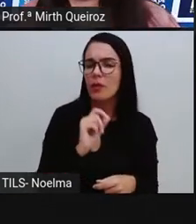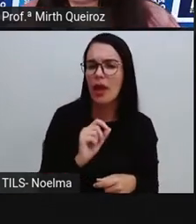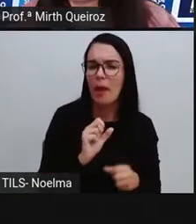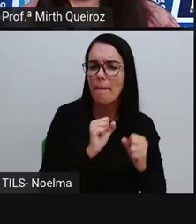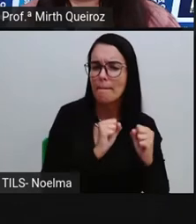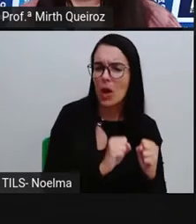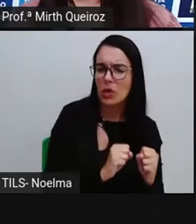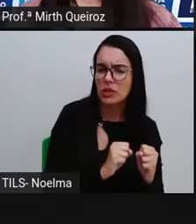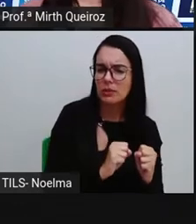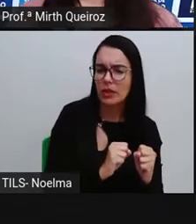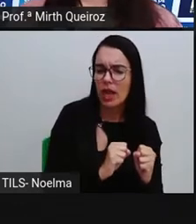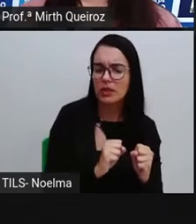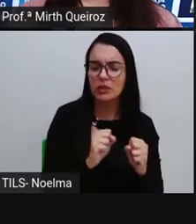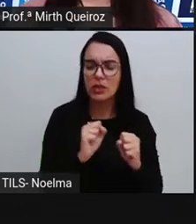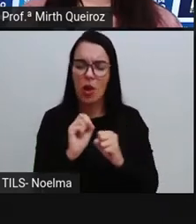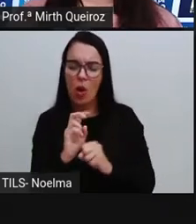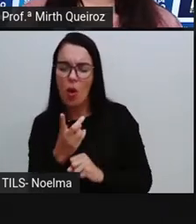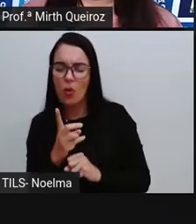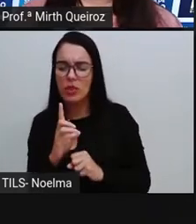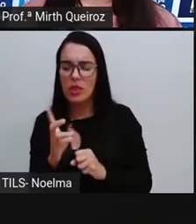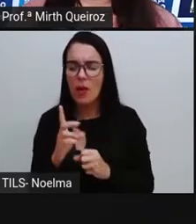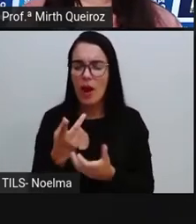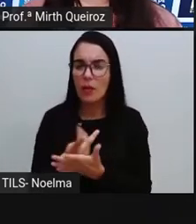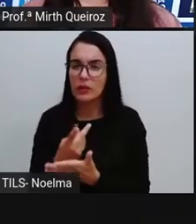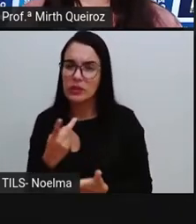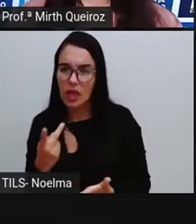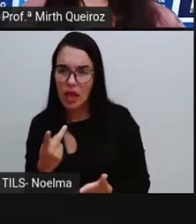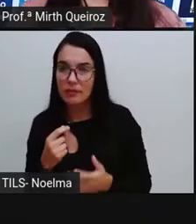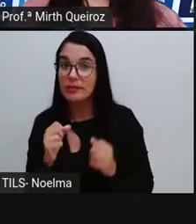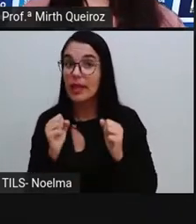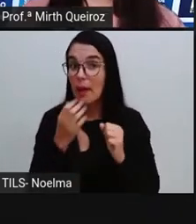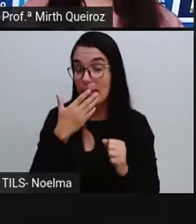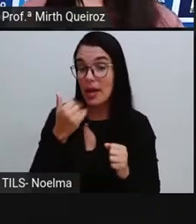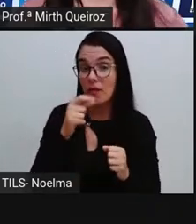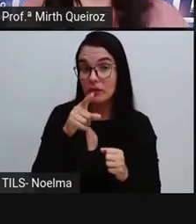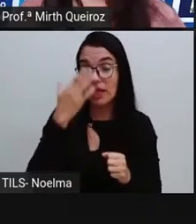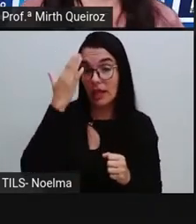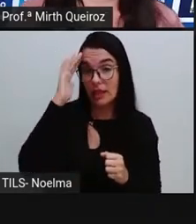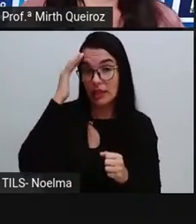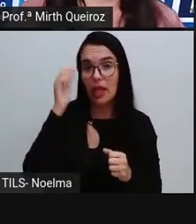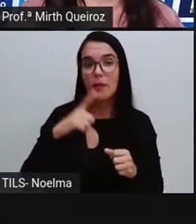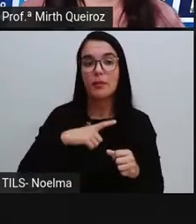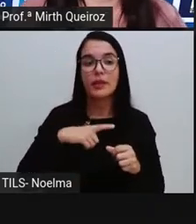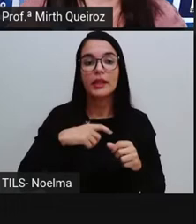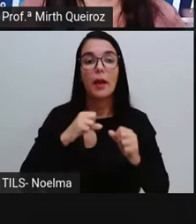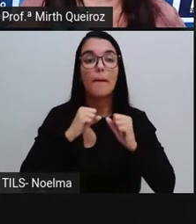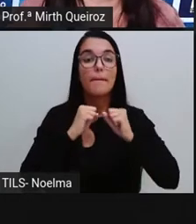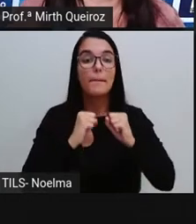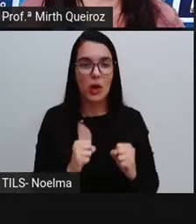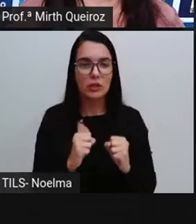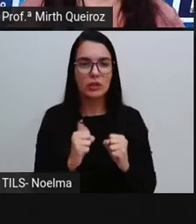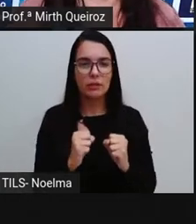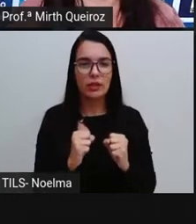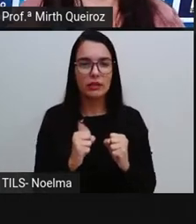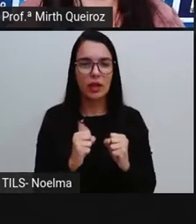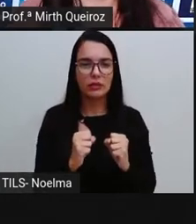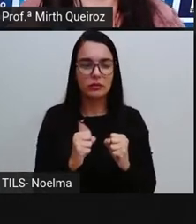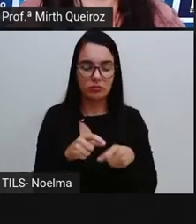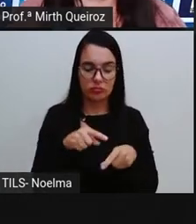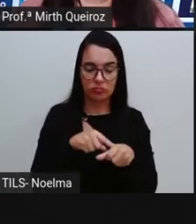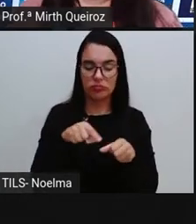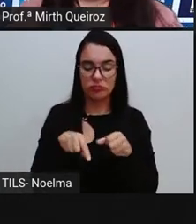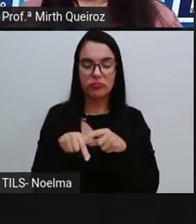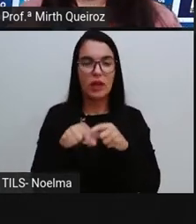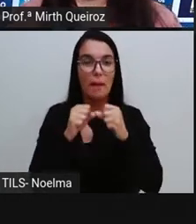probabilidades? É interessante a gente enfatizar sobre isso, porque é diferente. Quando são palavras que têm